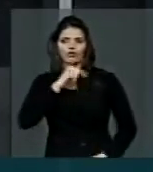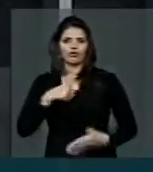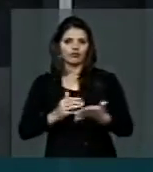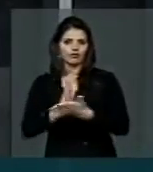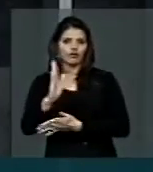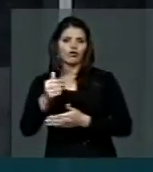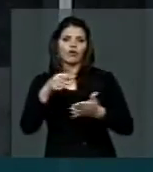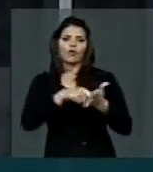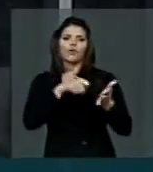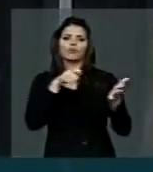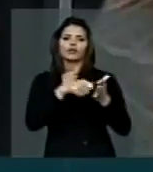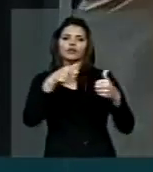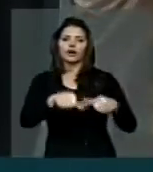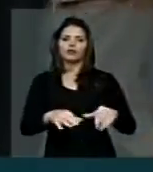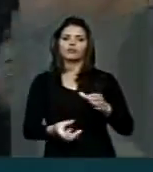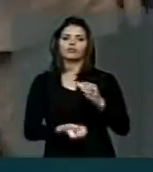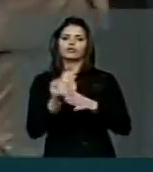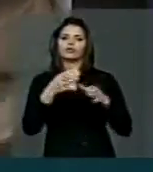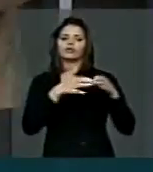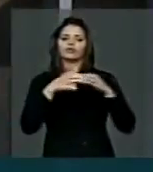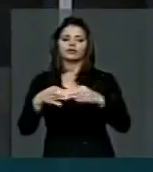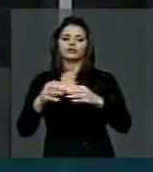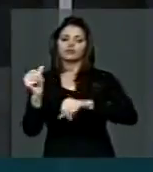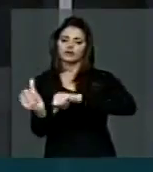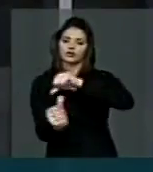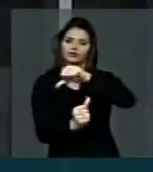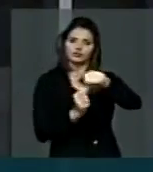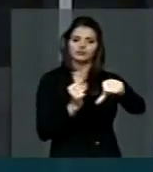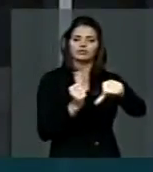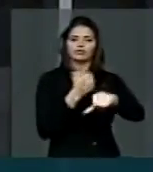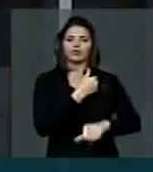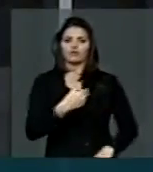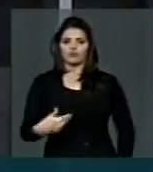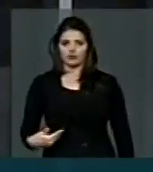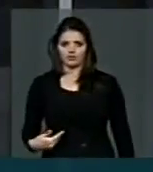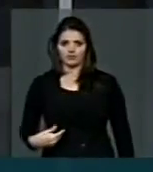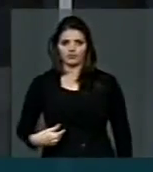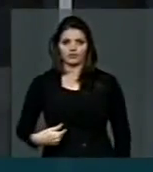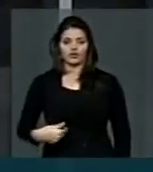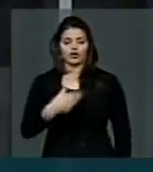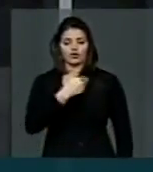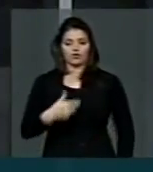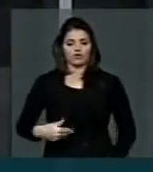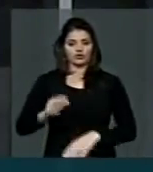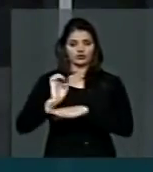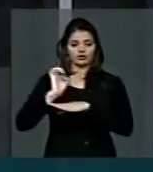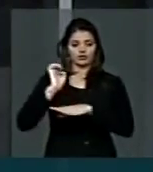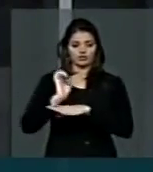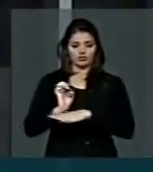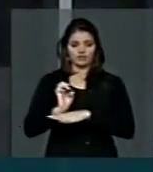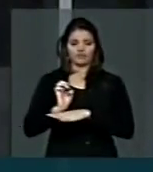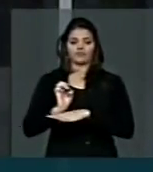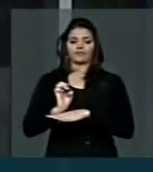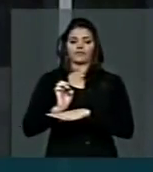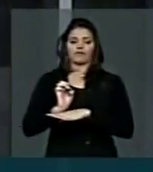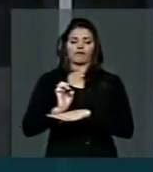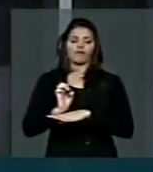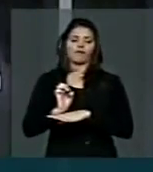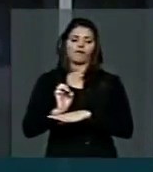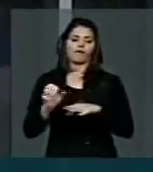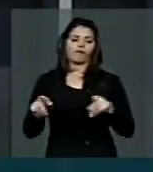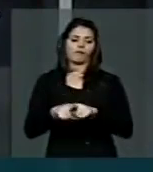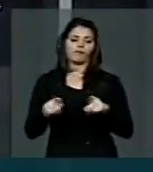a estar a comissão de transição de governo no governo estadual nos governos estaduais